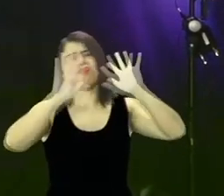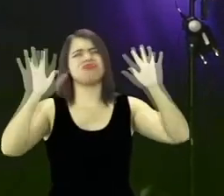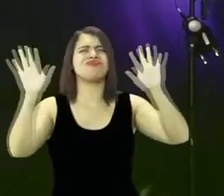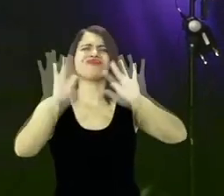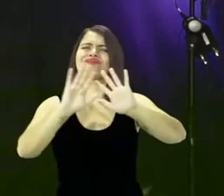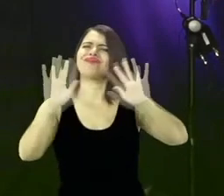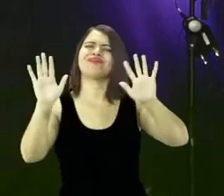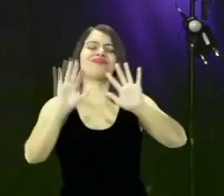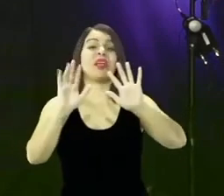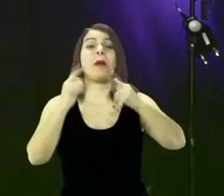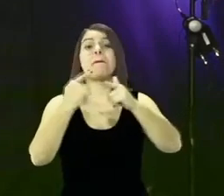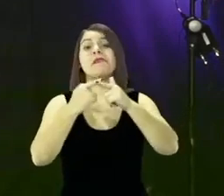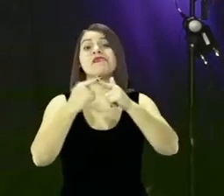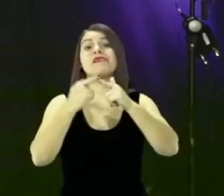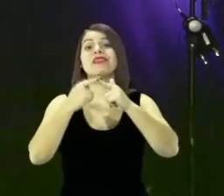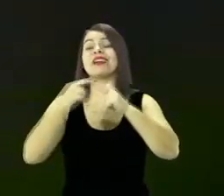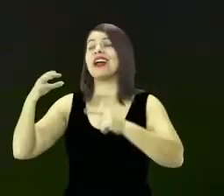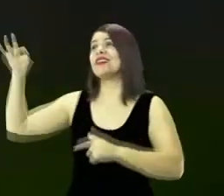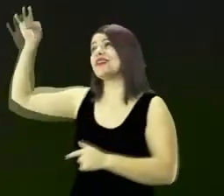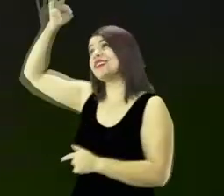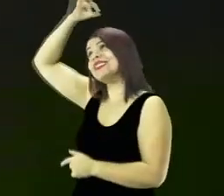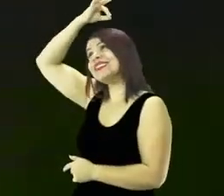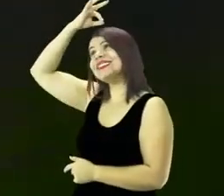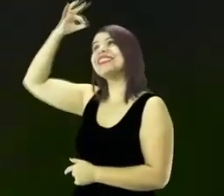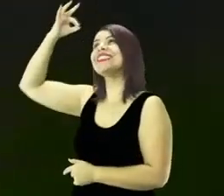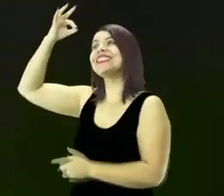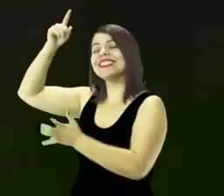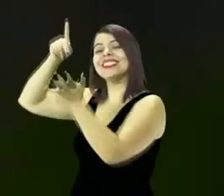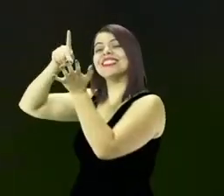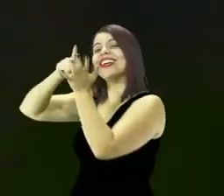que é o Espírito de Deus nos guiará toda a verdade